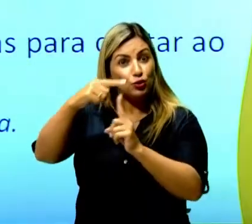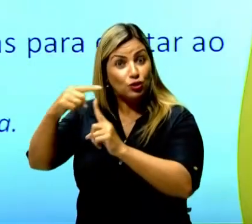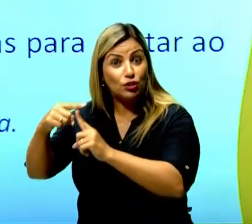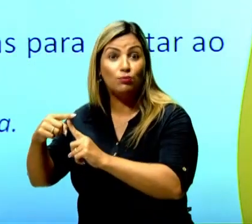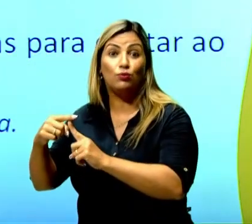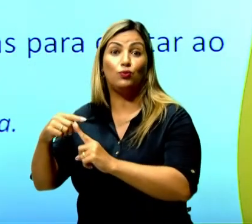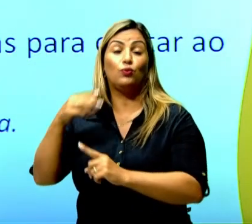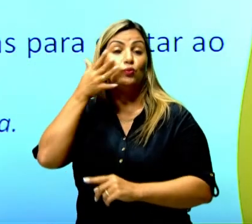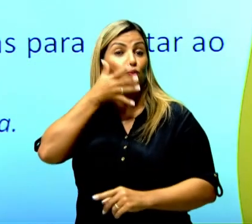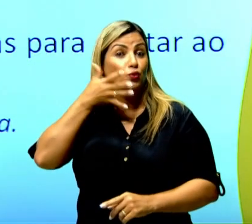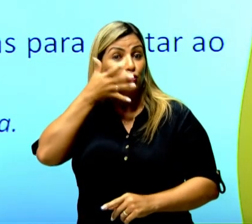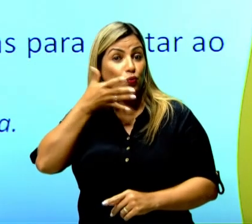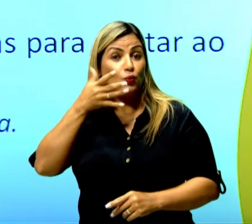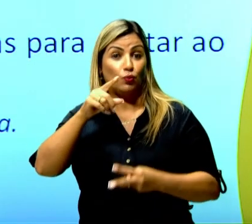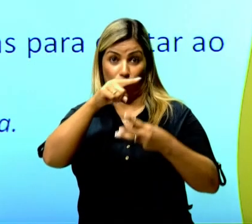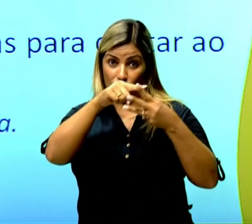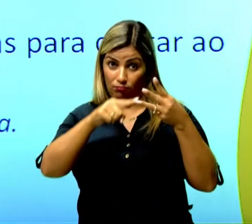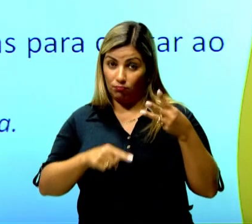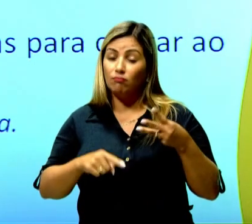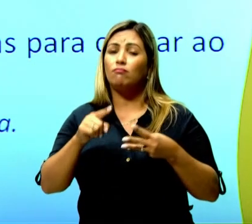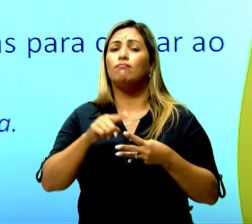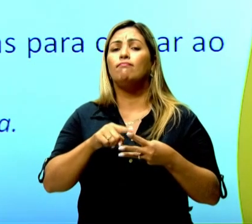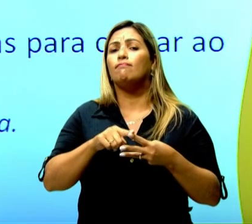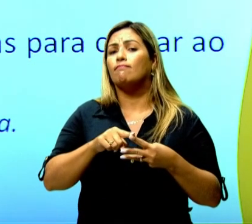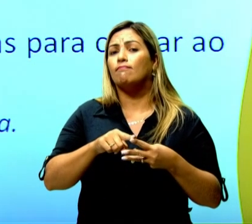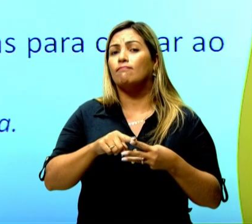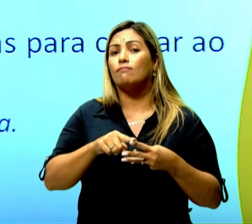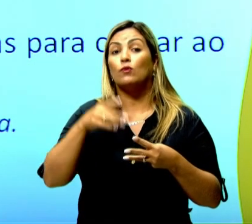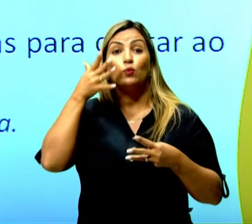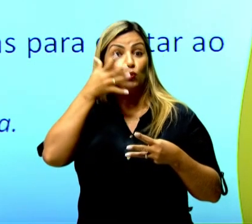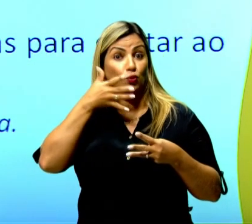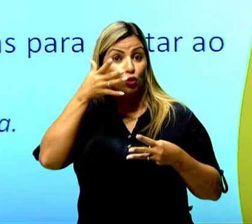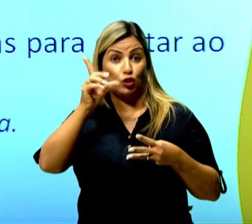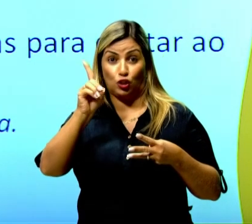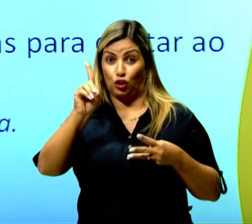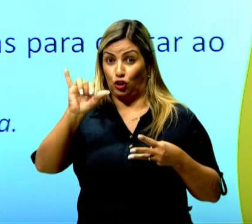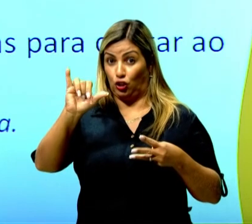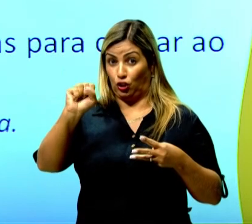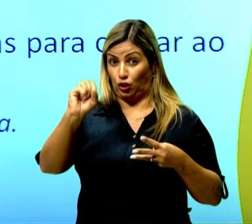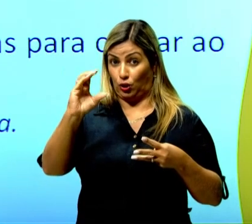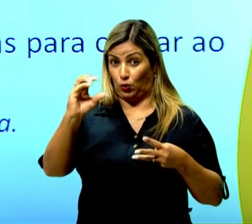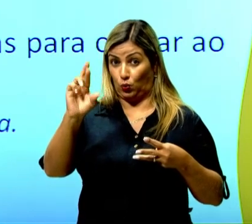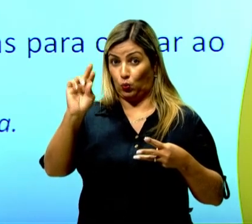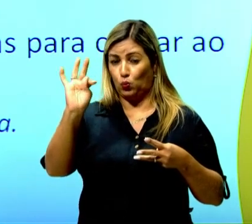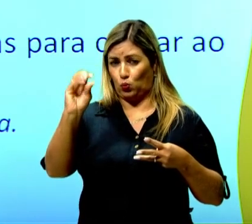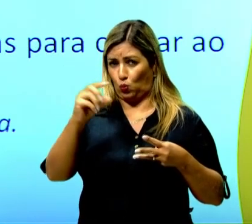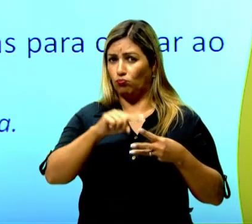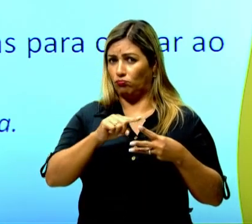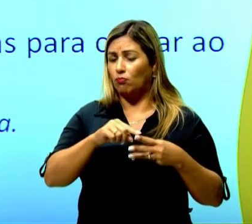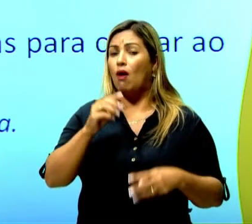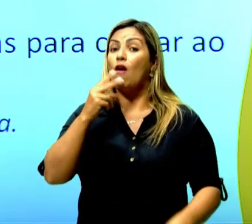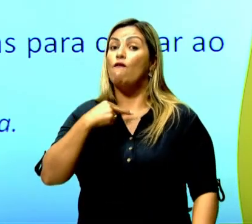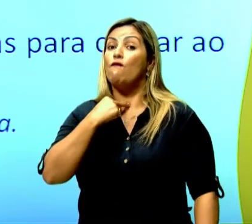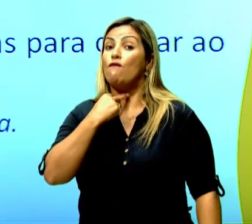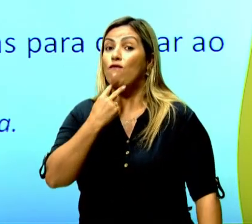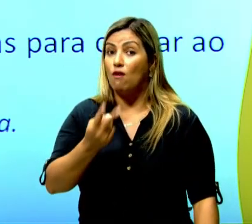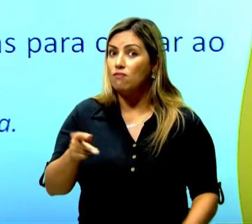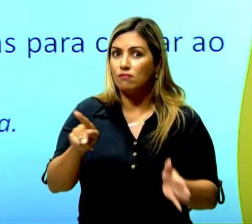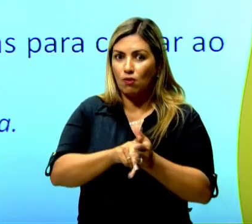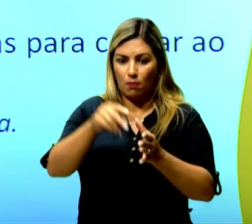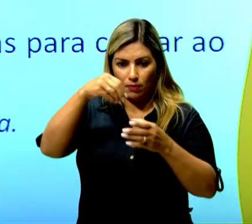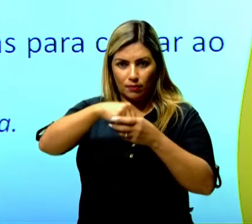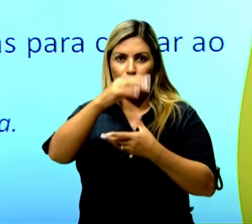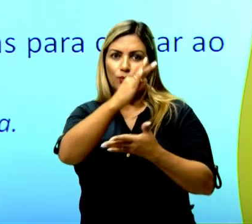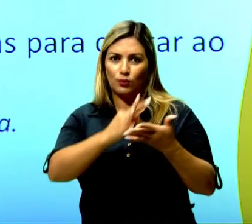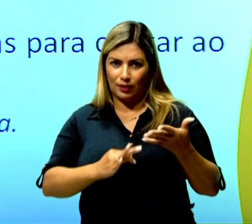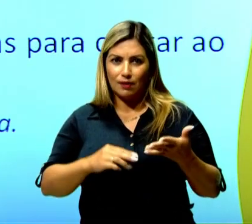do discurso narrativo. O discurso, ele é justamente essa voz da narrativa, a